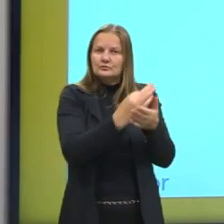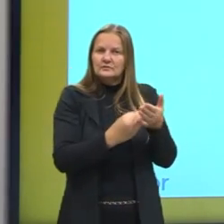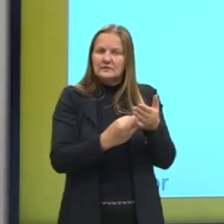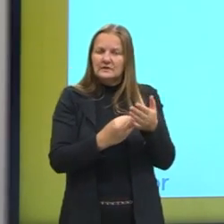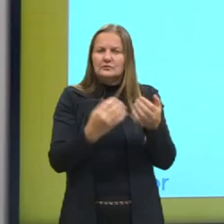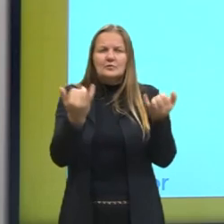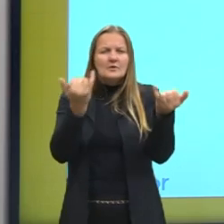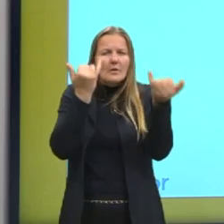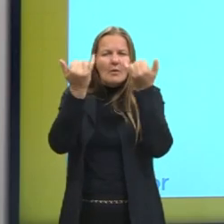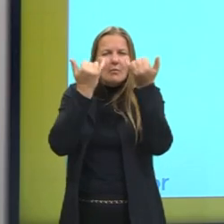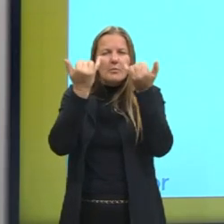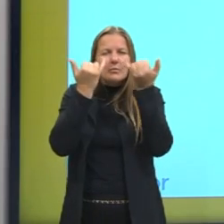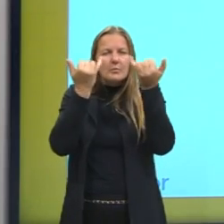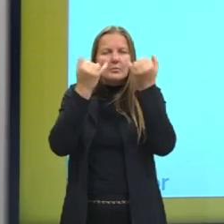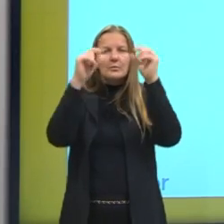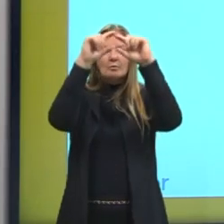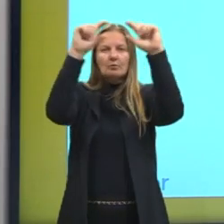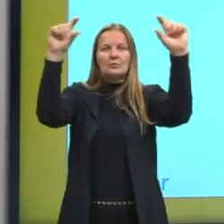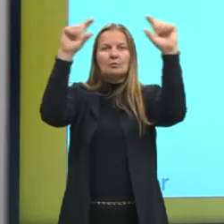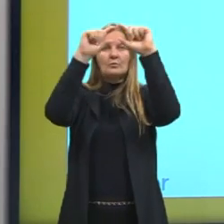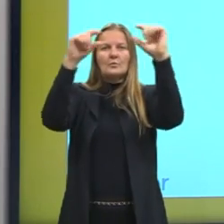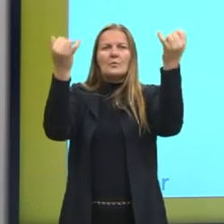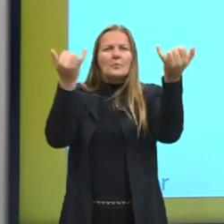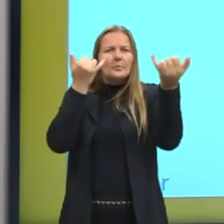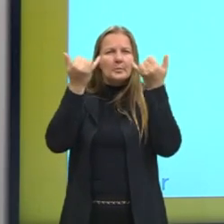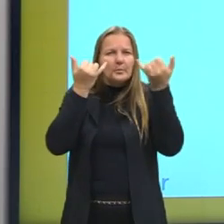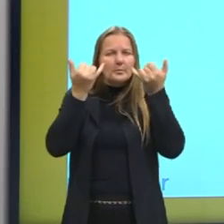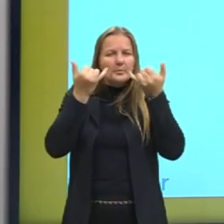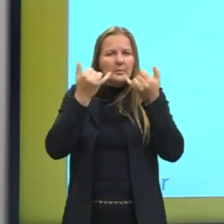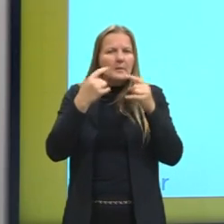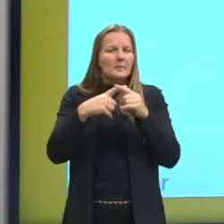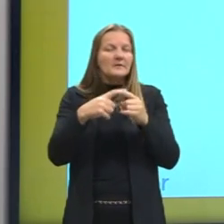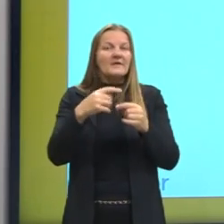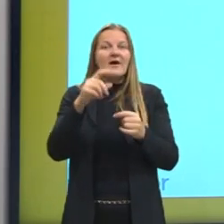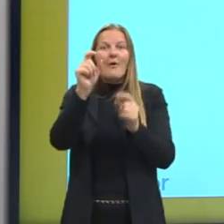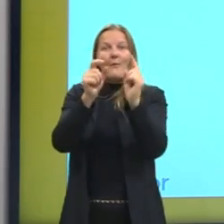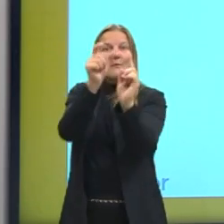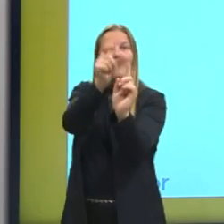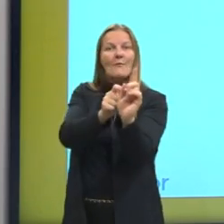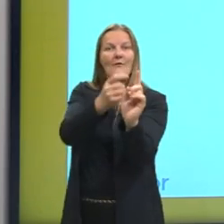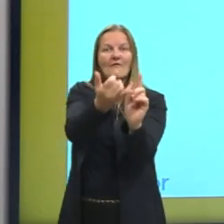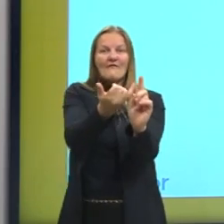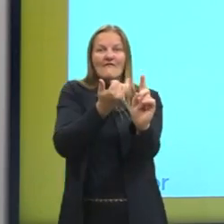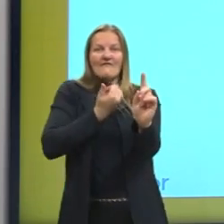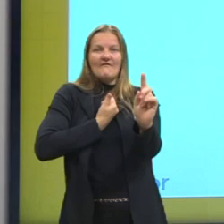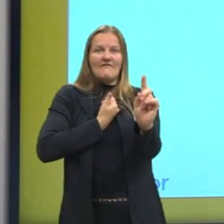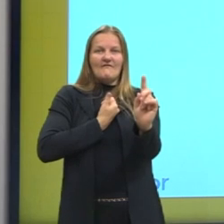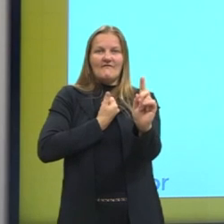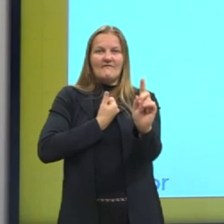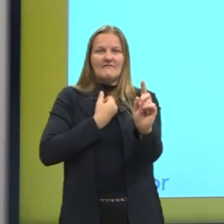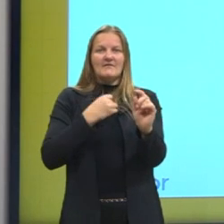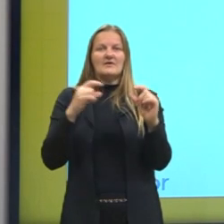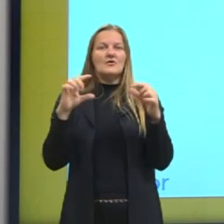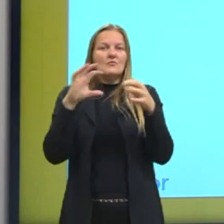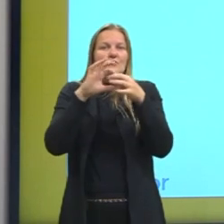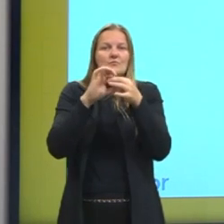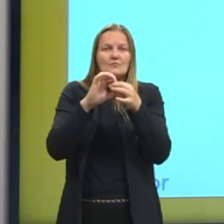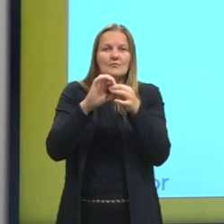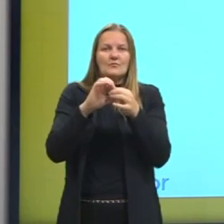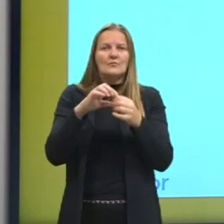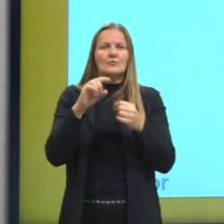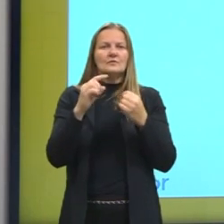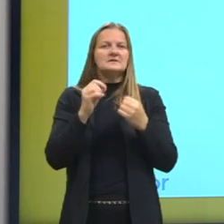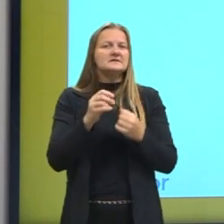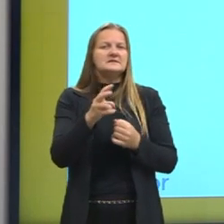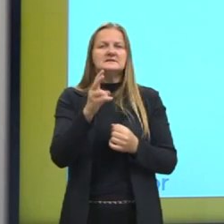enunciado. Porque ele foi dito. E esse enunciado, ele está ligado sempre